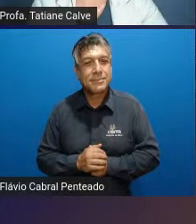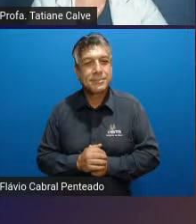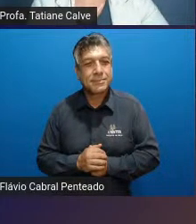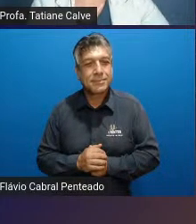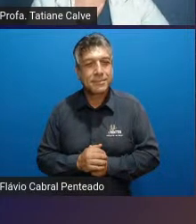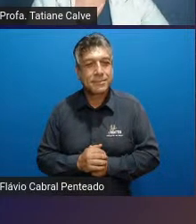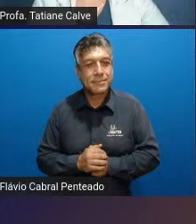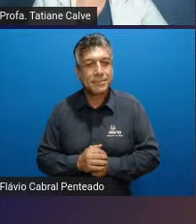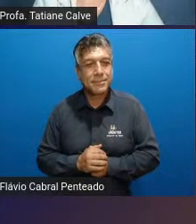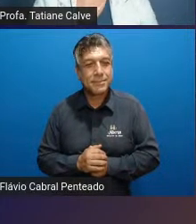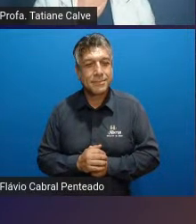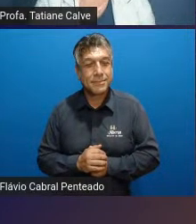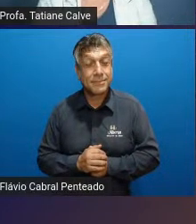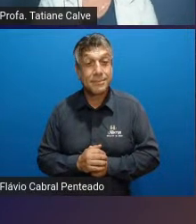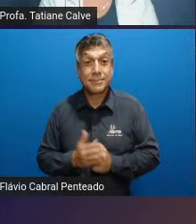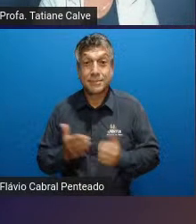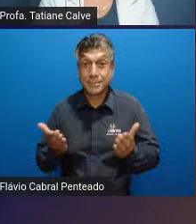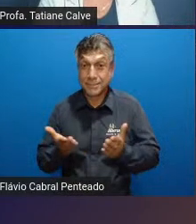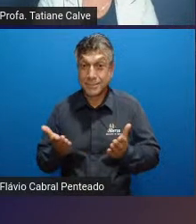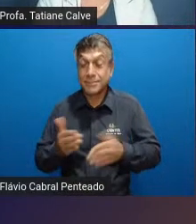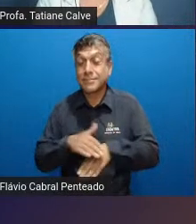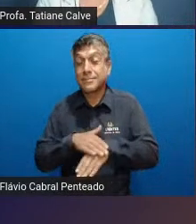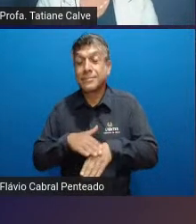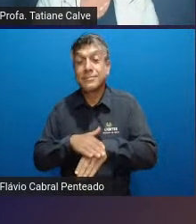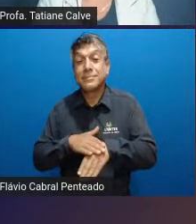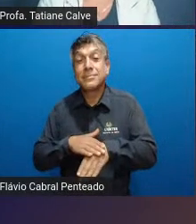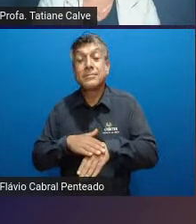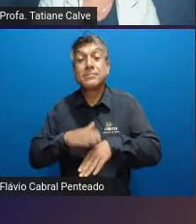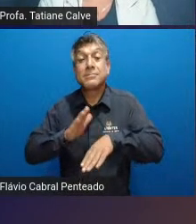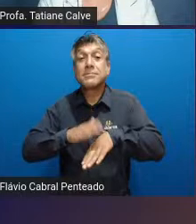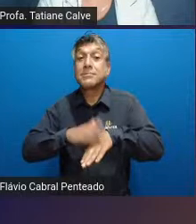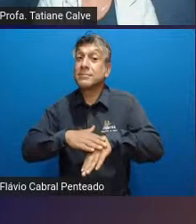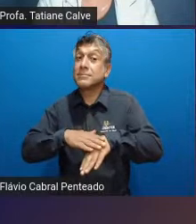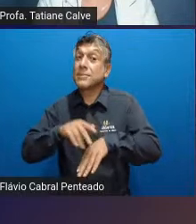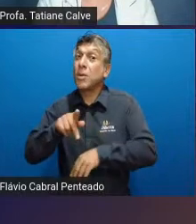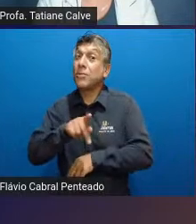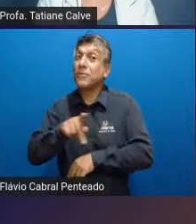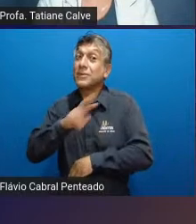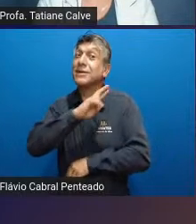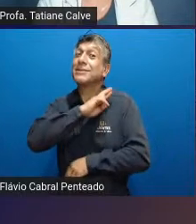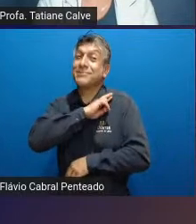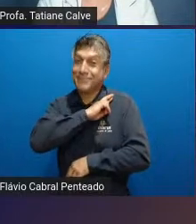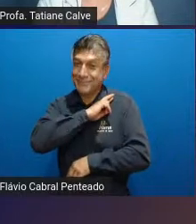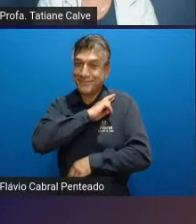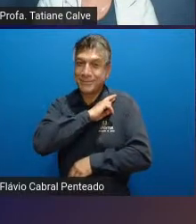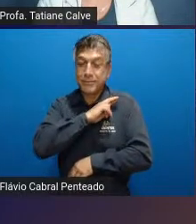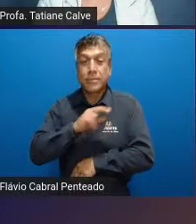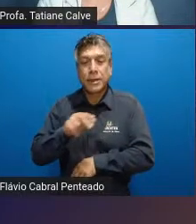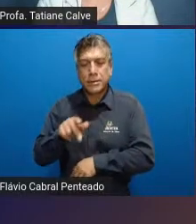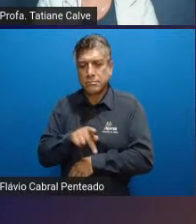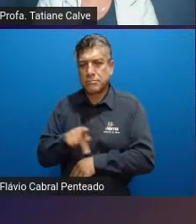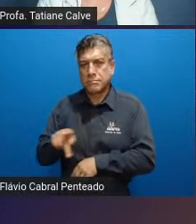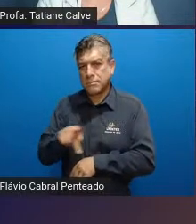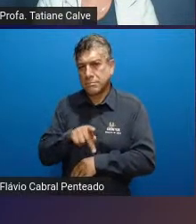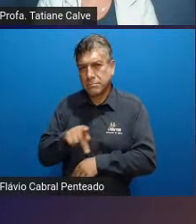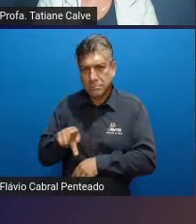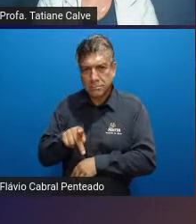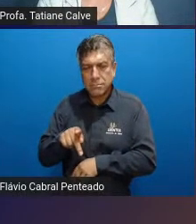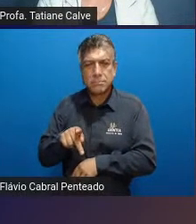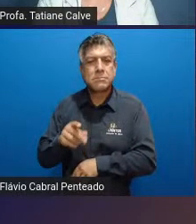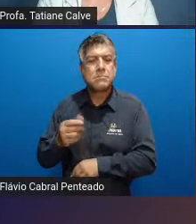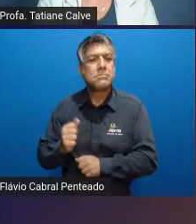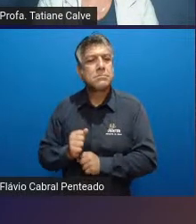e agora vamos falar um pouquinho do papel do professor então o professor como